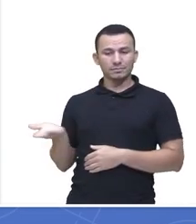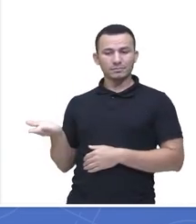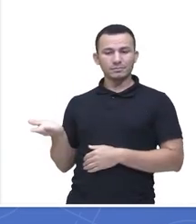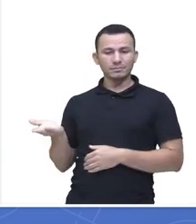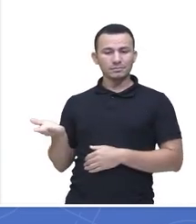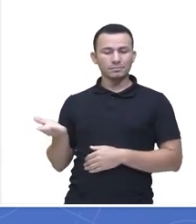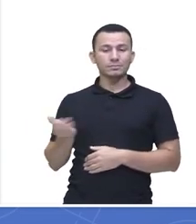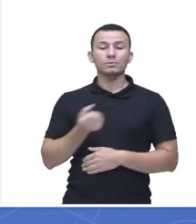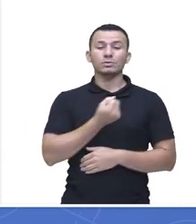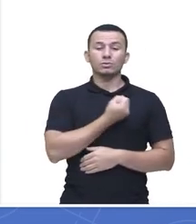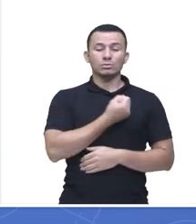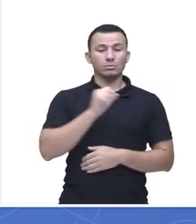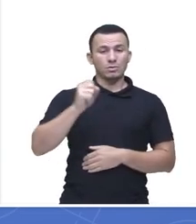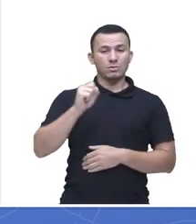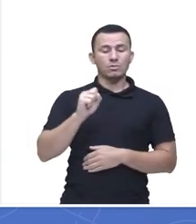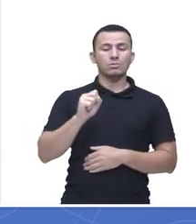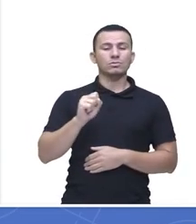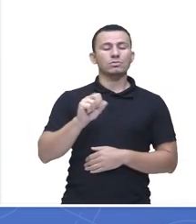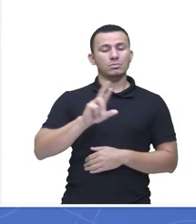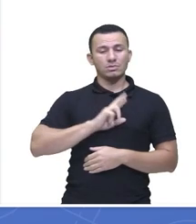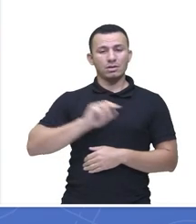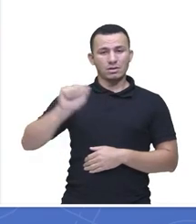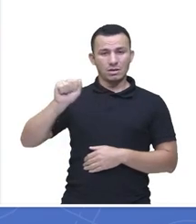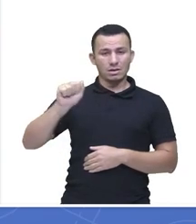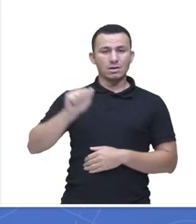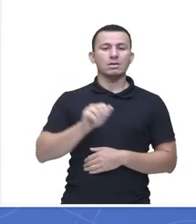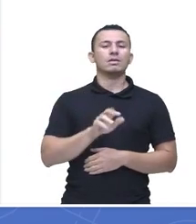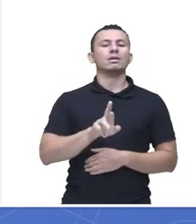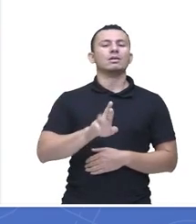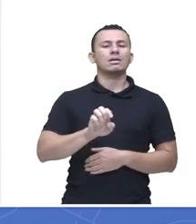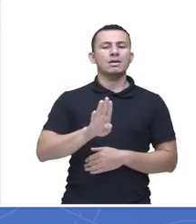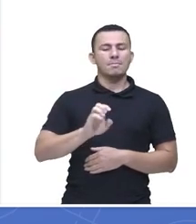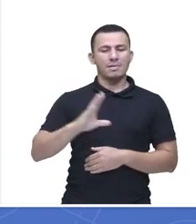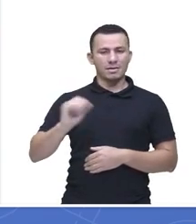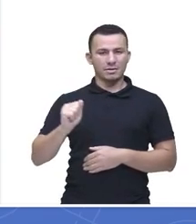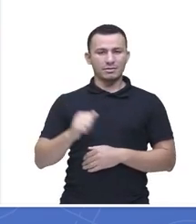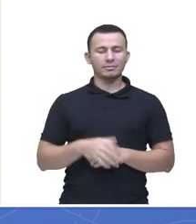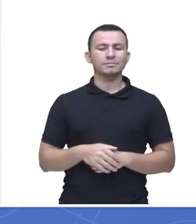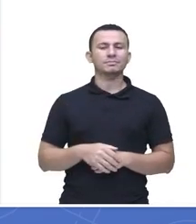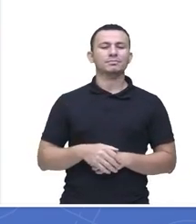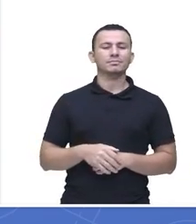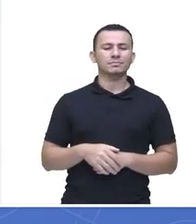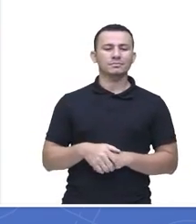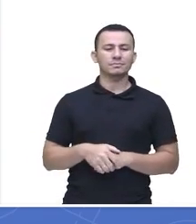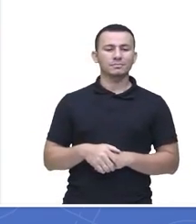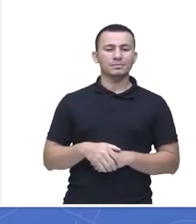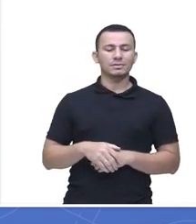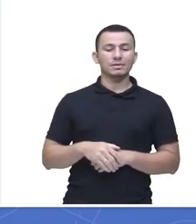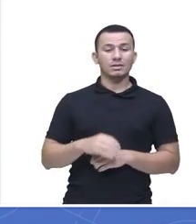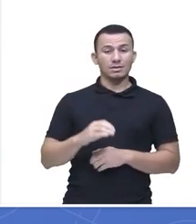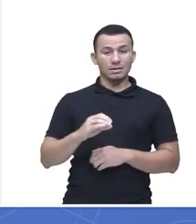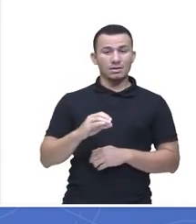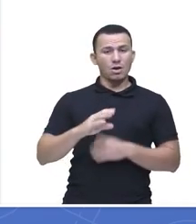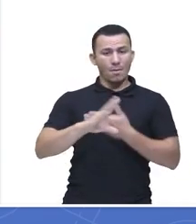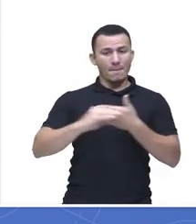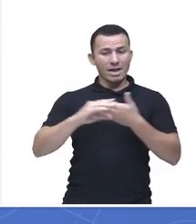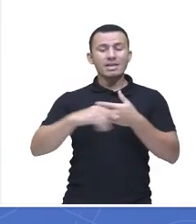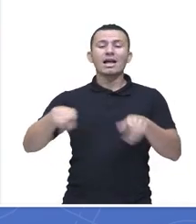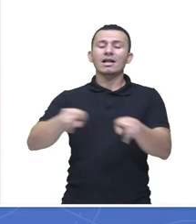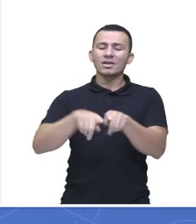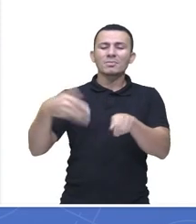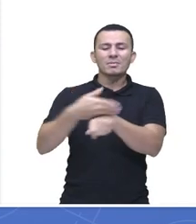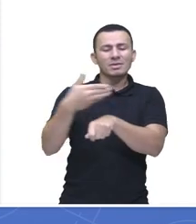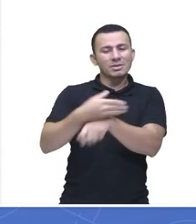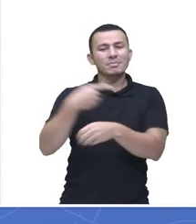questão 8, marcou a letra A. Quem mais? A aluna Rebeca. Letra A, Plínio Ramos, do GM3 de Maitá. Que bacana a